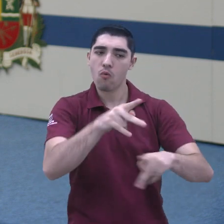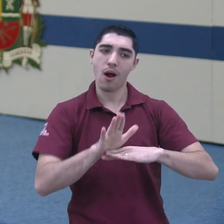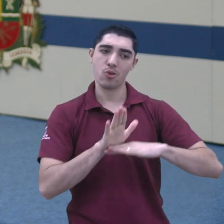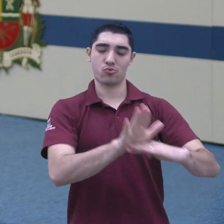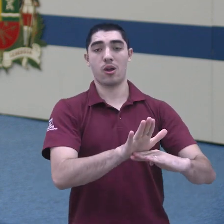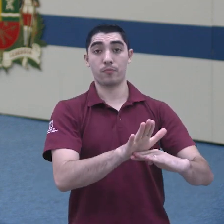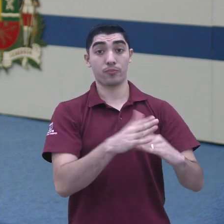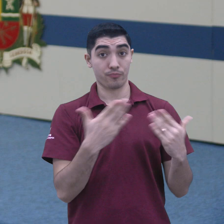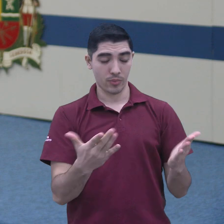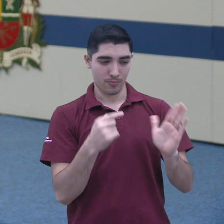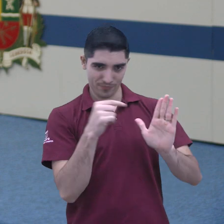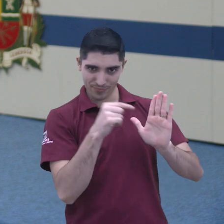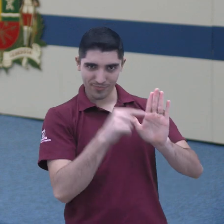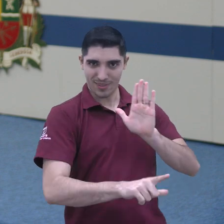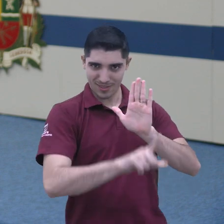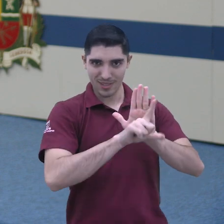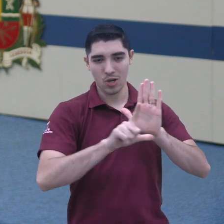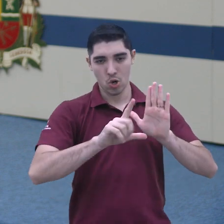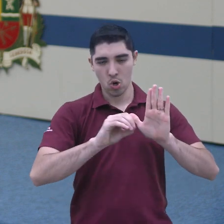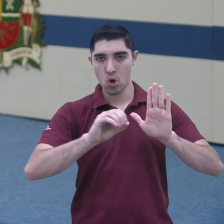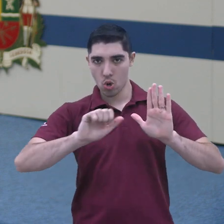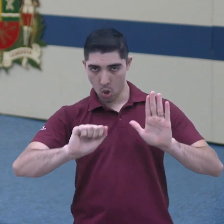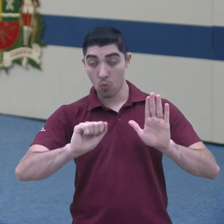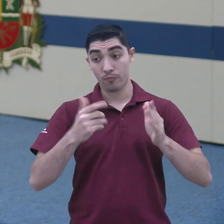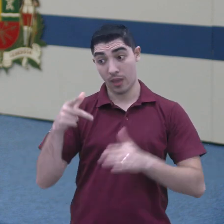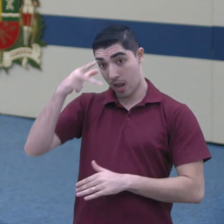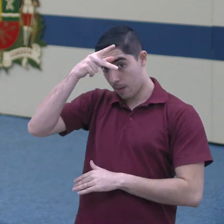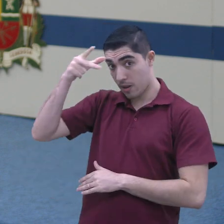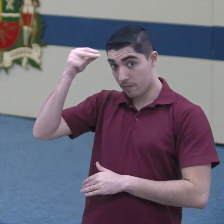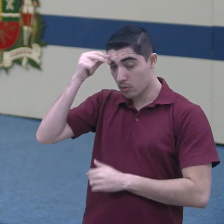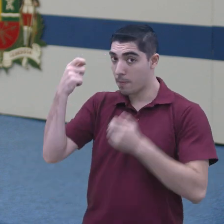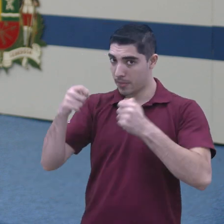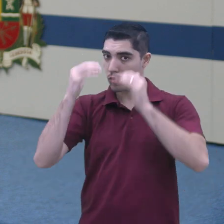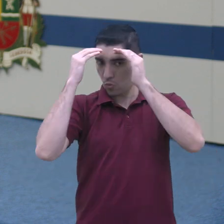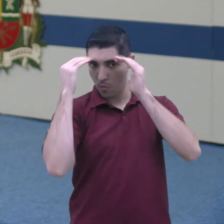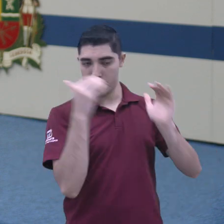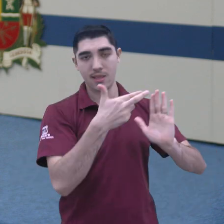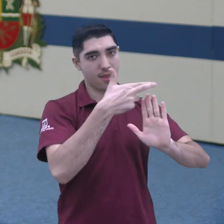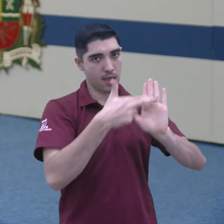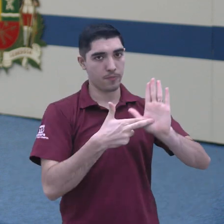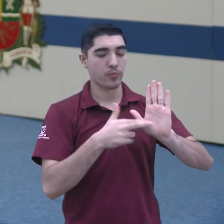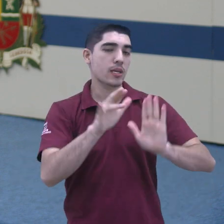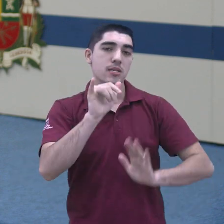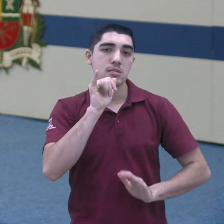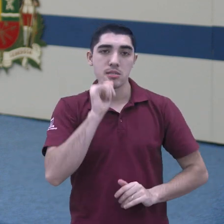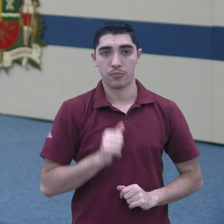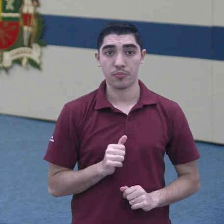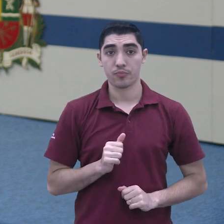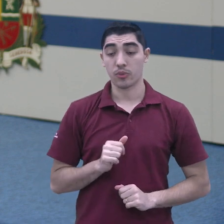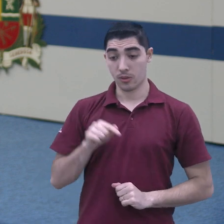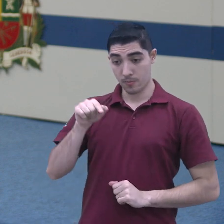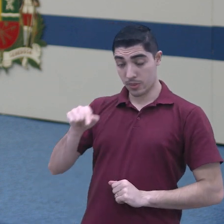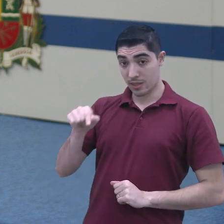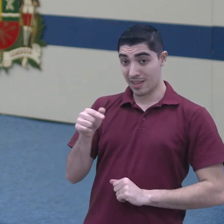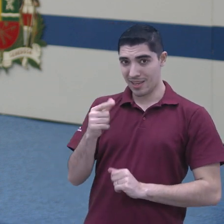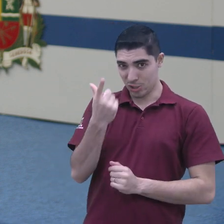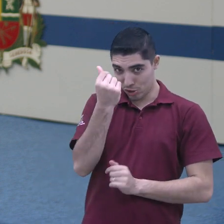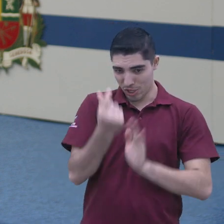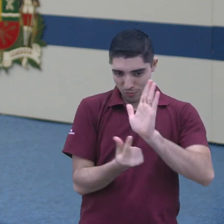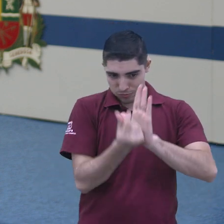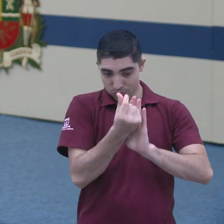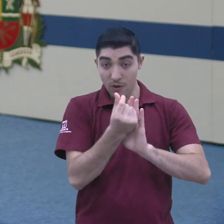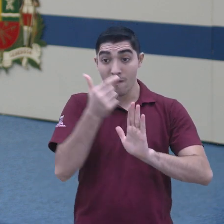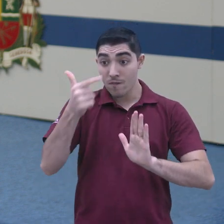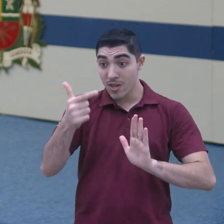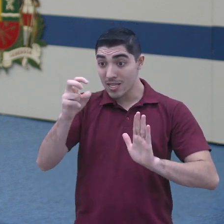Para a elaboração da LOA, Prefeitura é obrigada a seguir algumas regras. Por exemplo, pelo menos 25% do orçamento